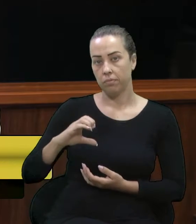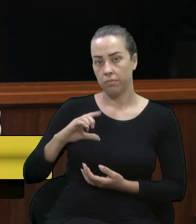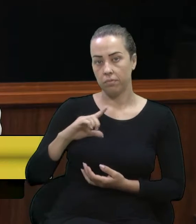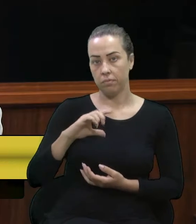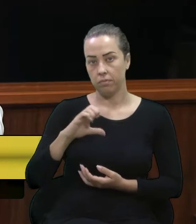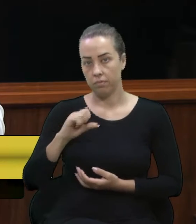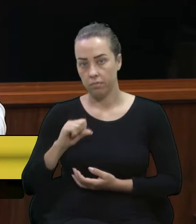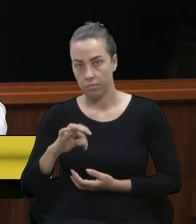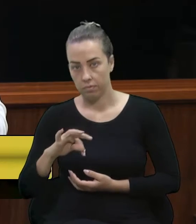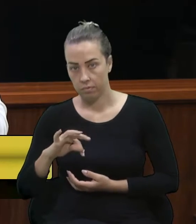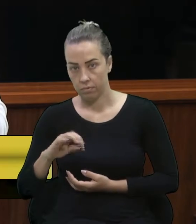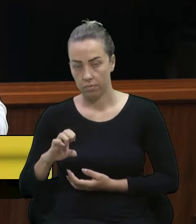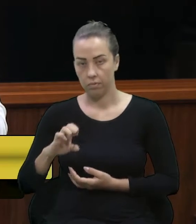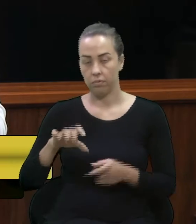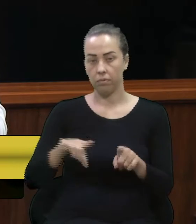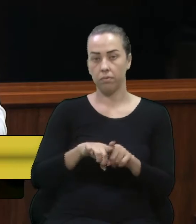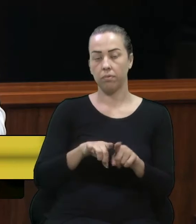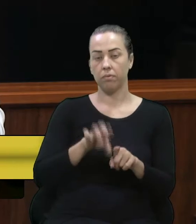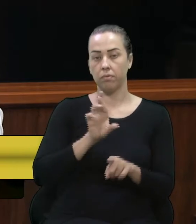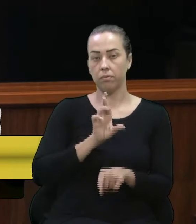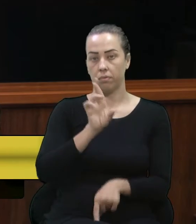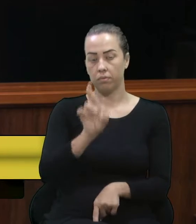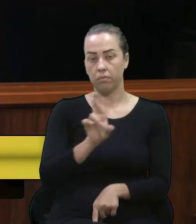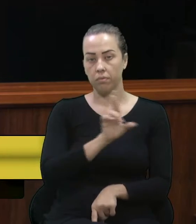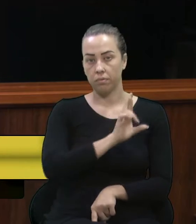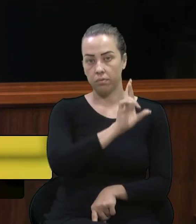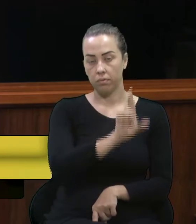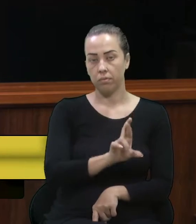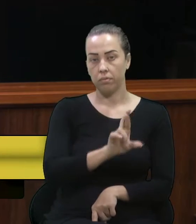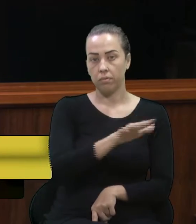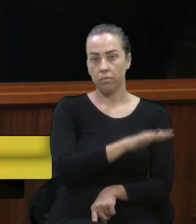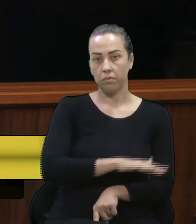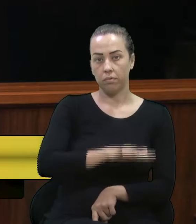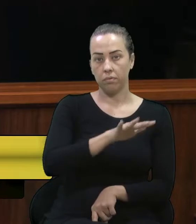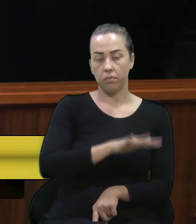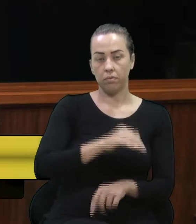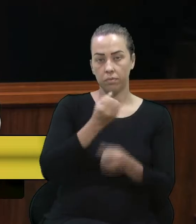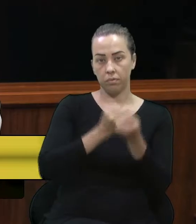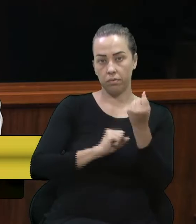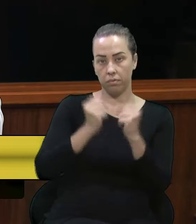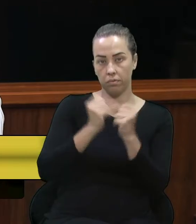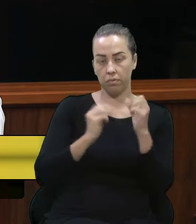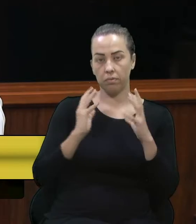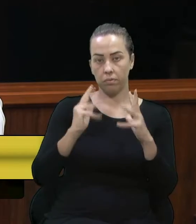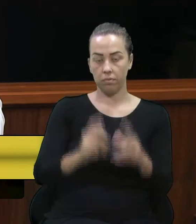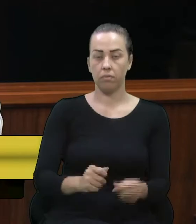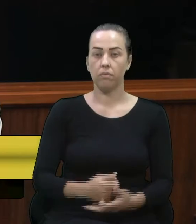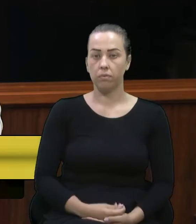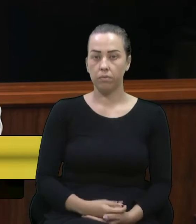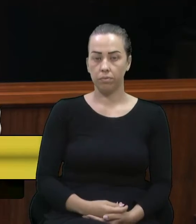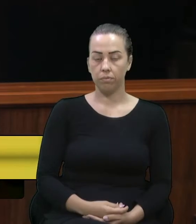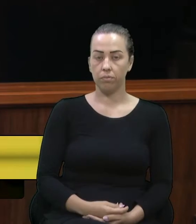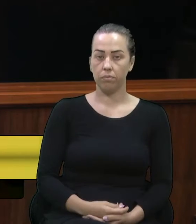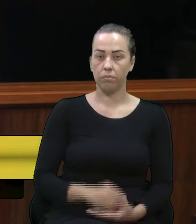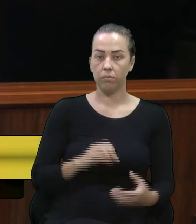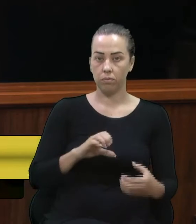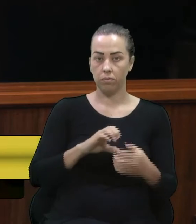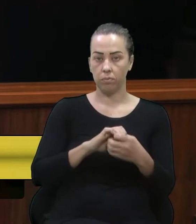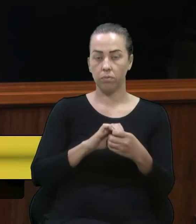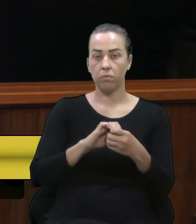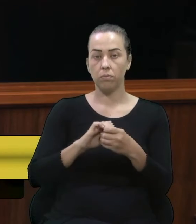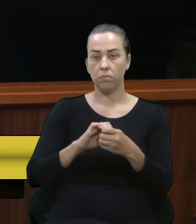da EFA Serra, representantes das agroindústrias e de cooperativas.